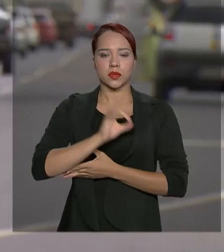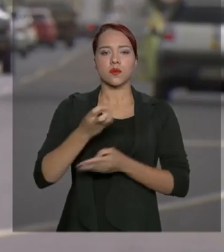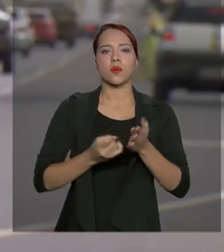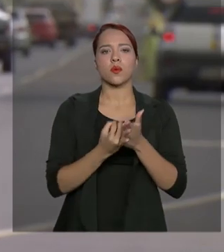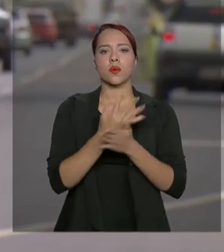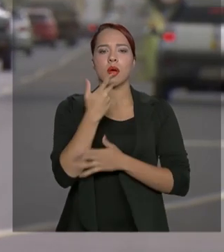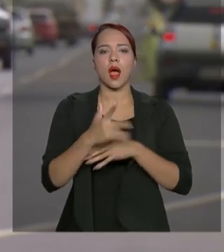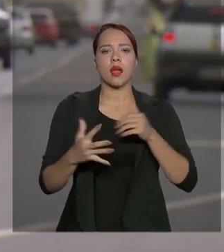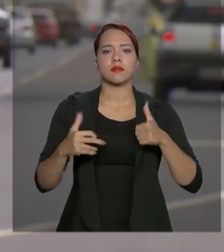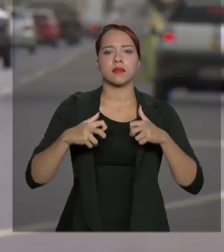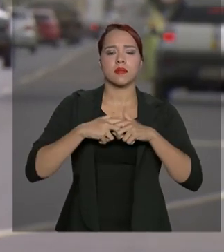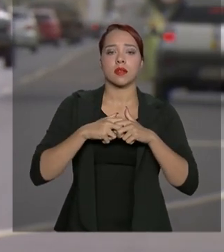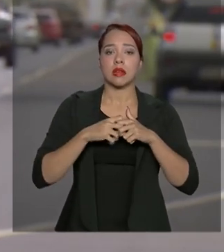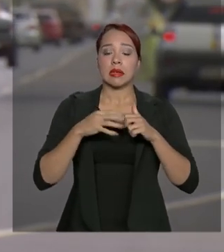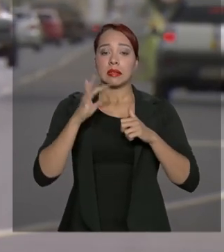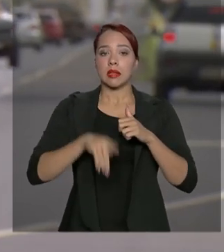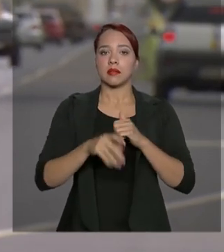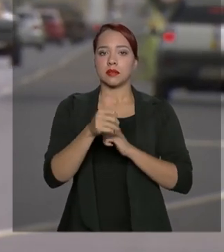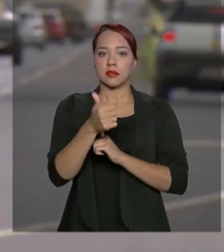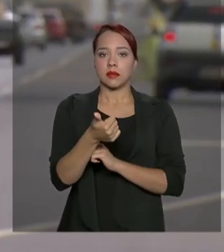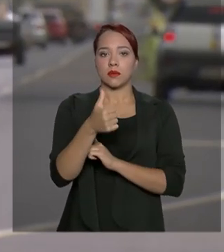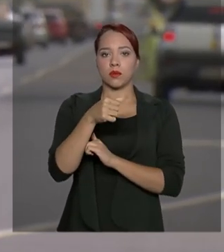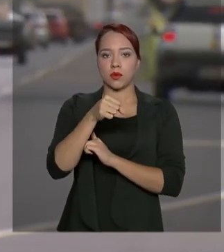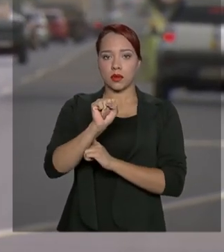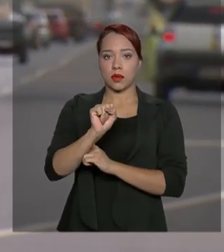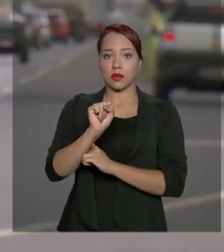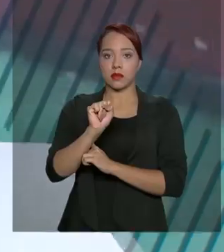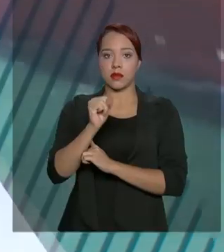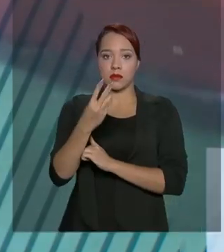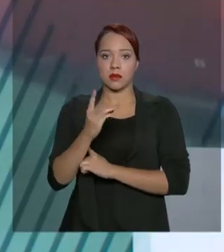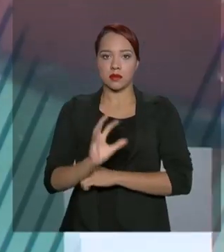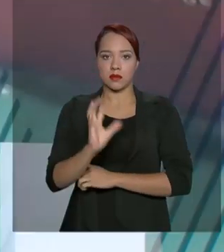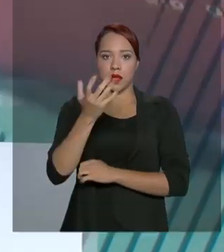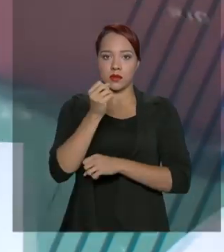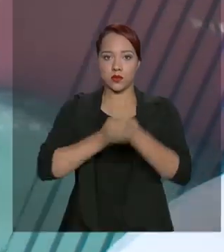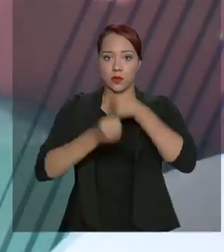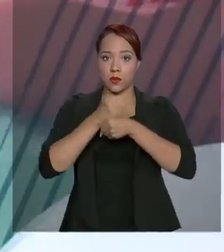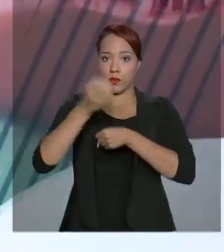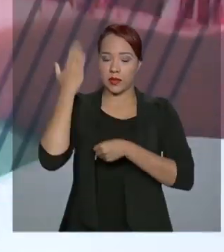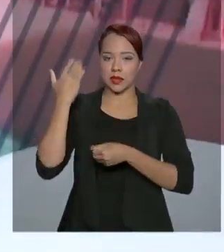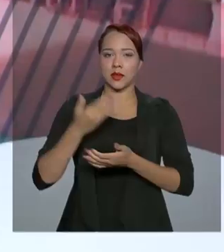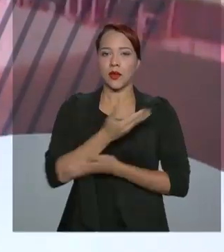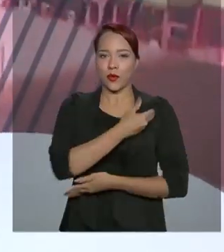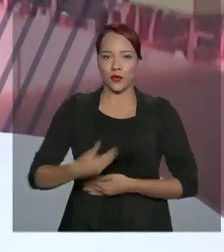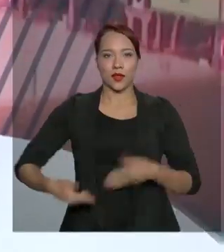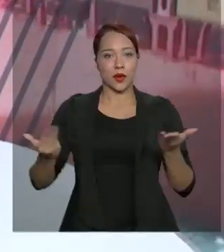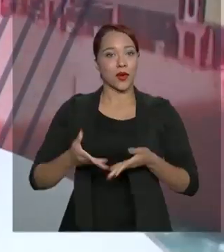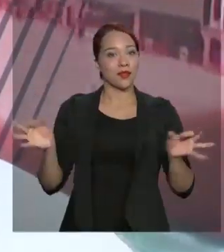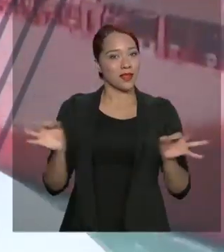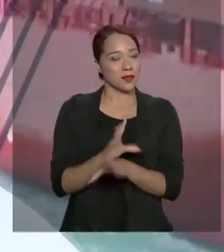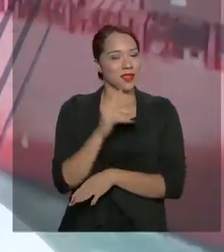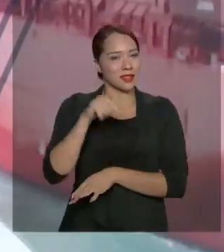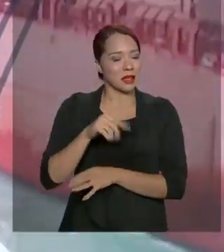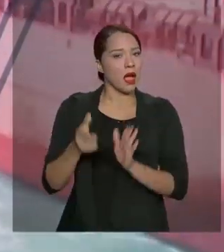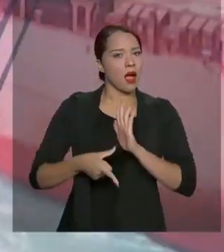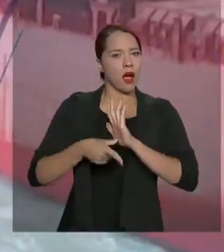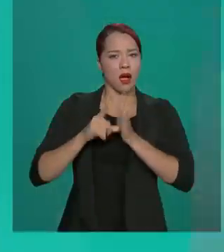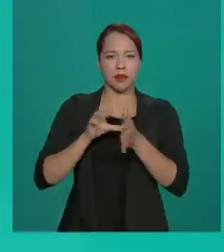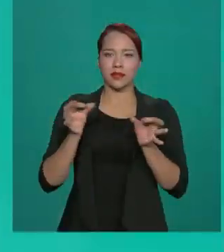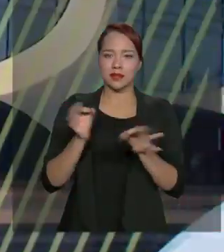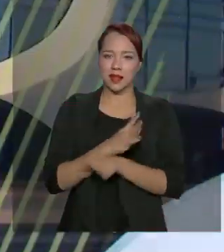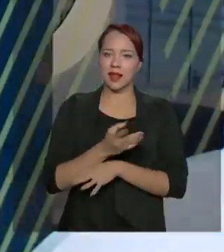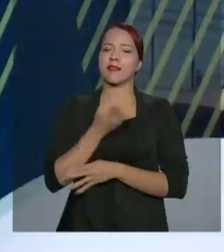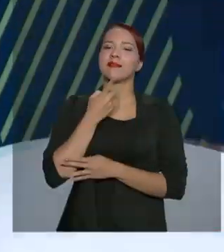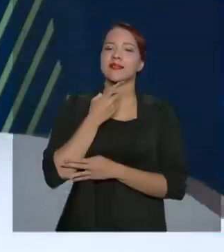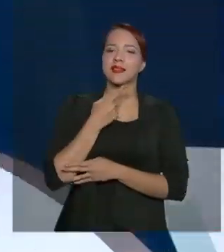acidentes, chegando a 183 casos no ano passado. O governo agora termina aqui. Antes de encerrar, quero